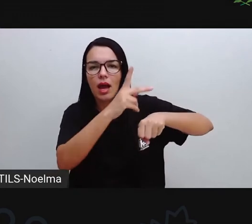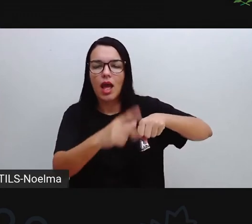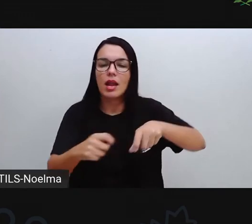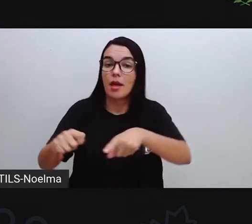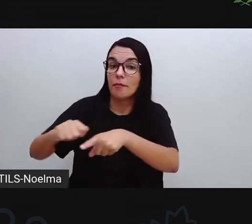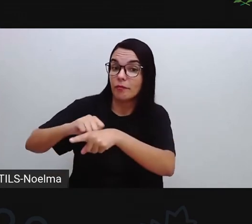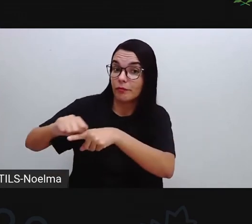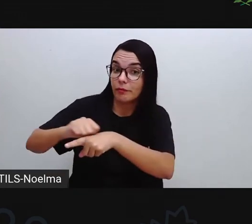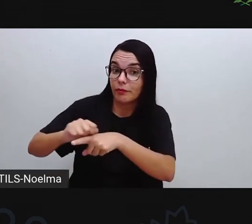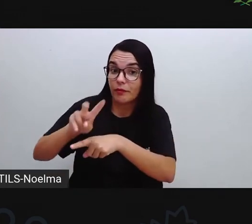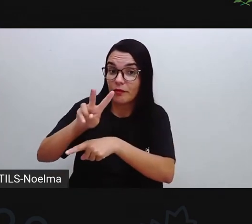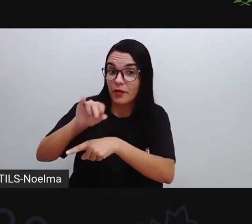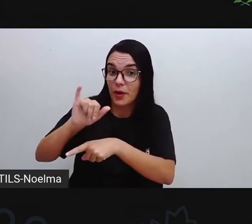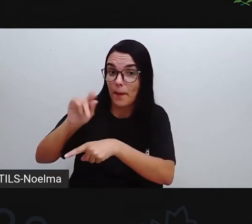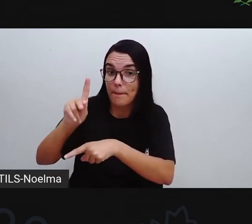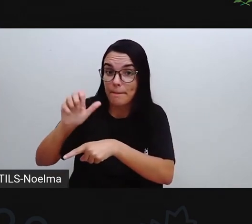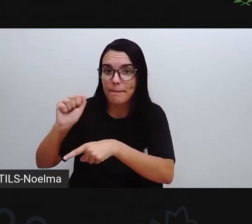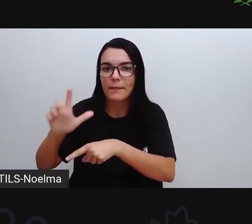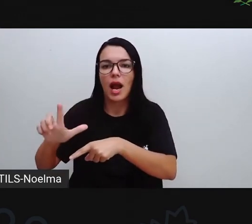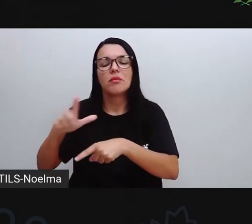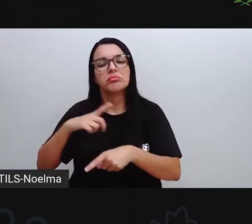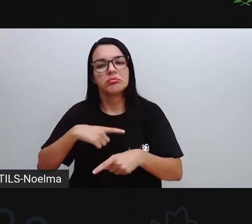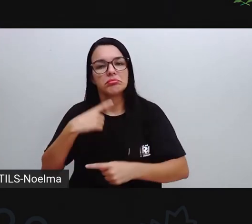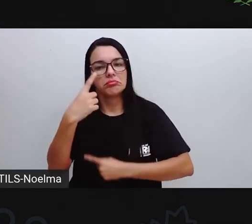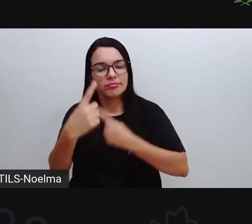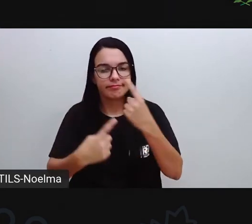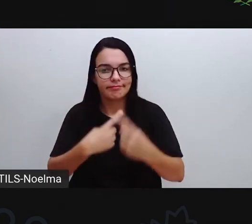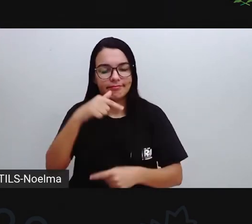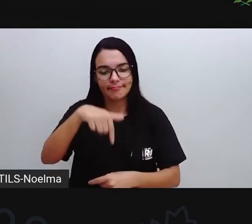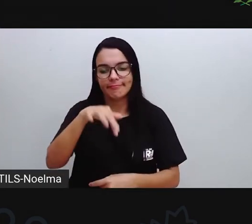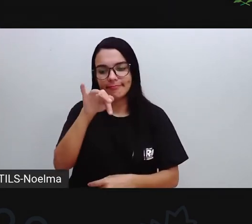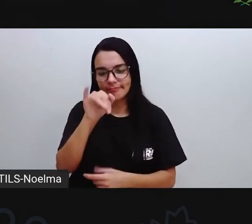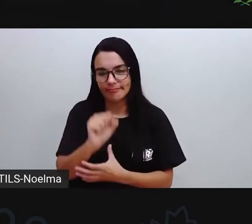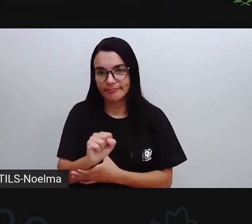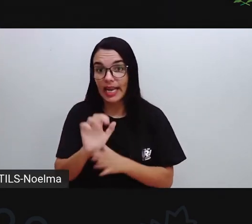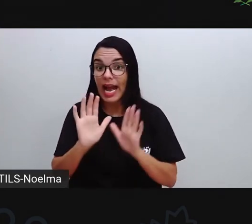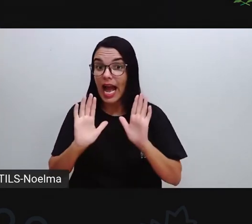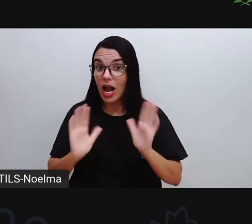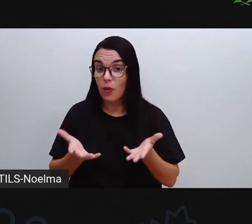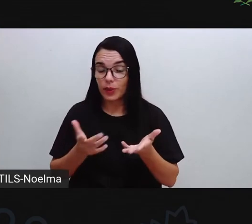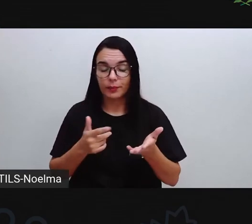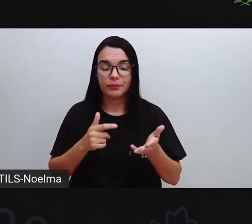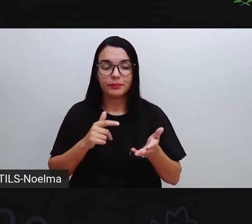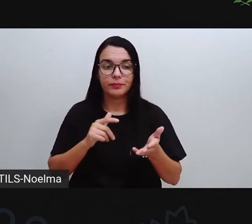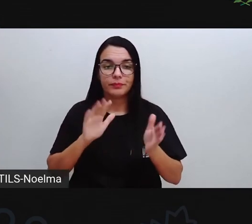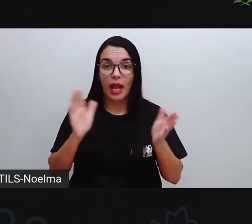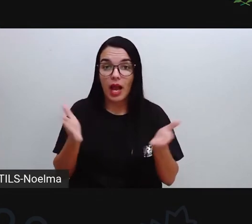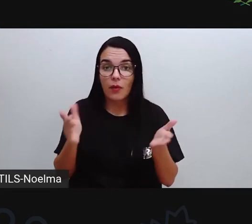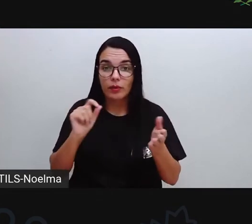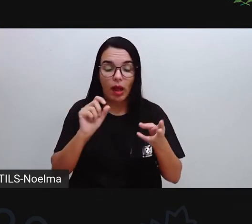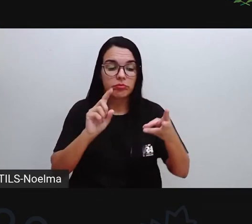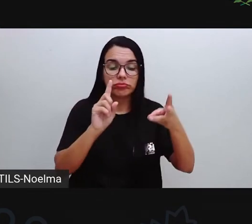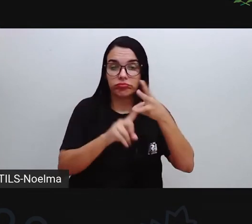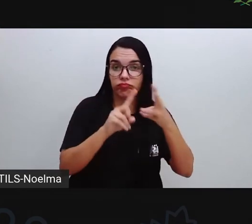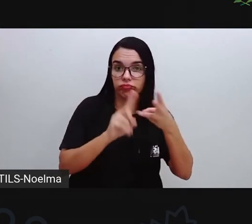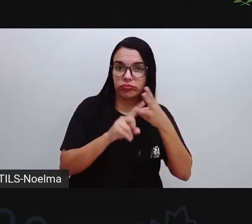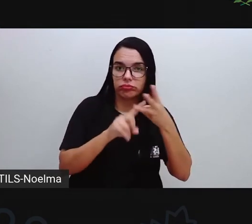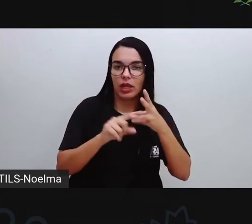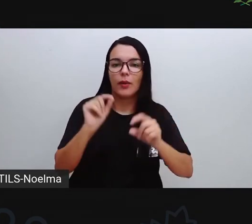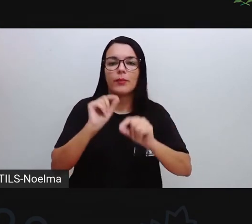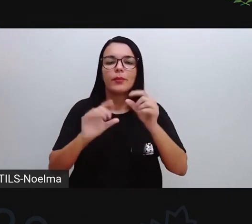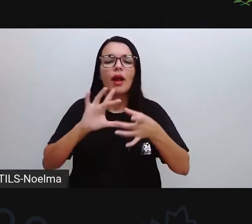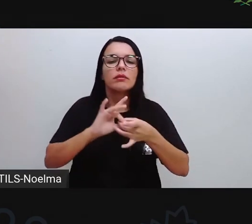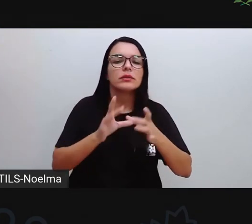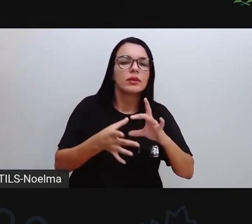algumas das indústrias que a gente tem aqui em Feira de Santana. Já o setor tenciário, ele está